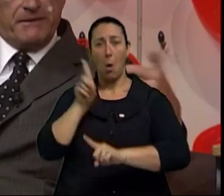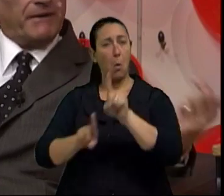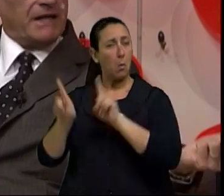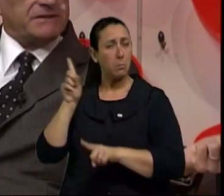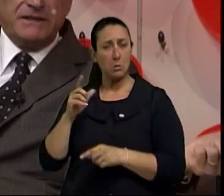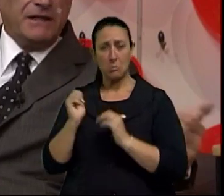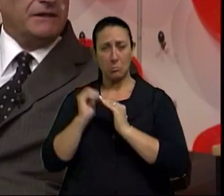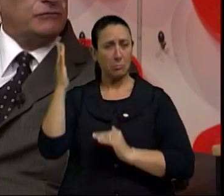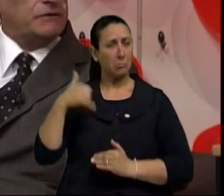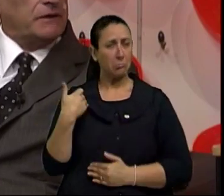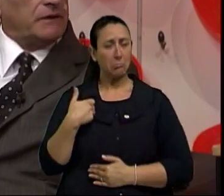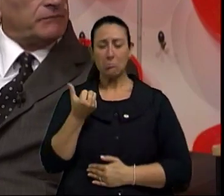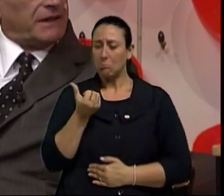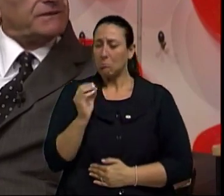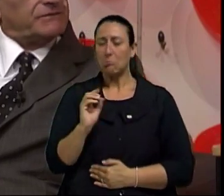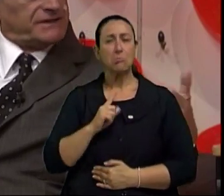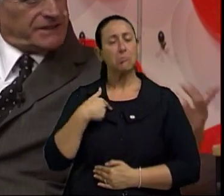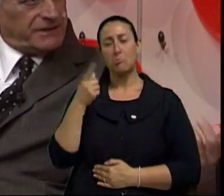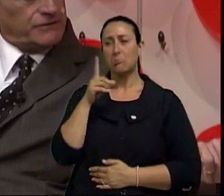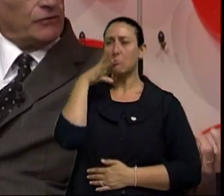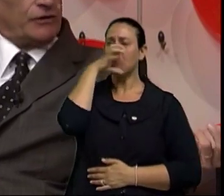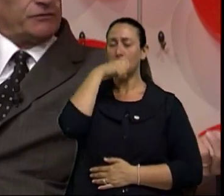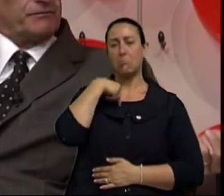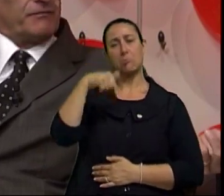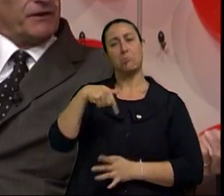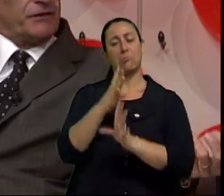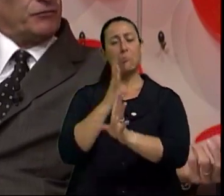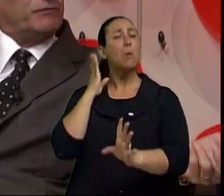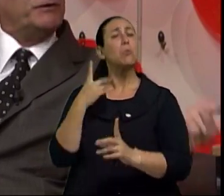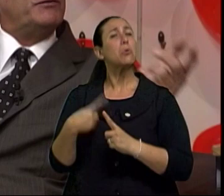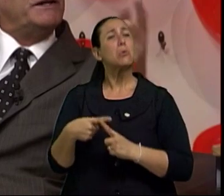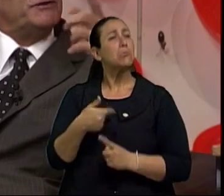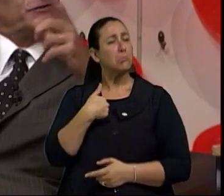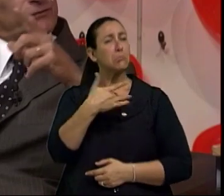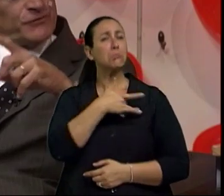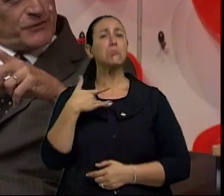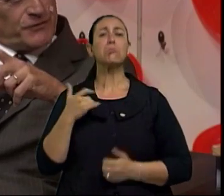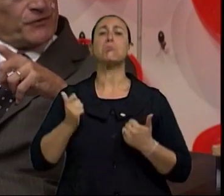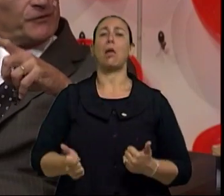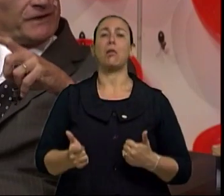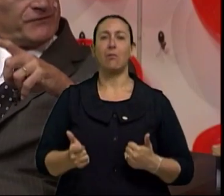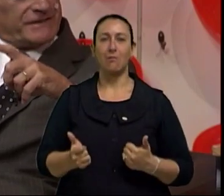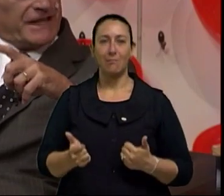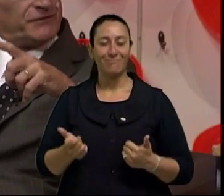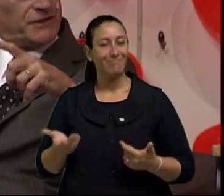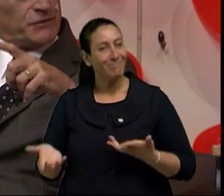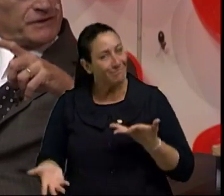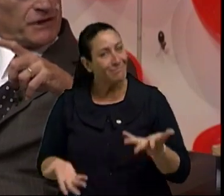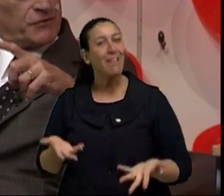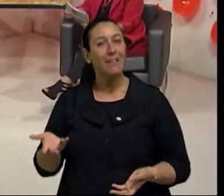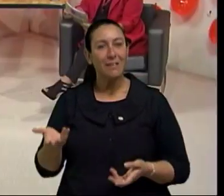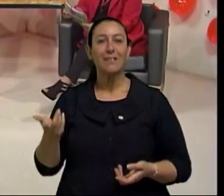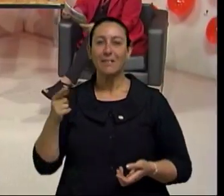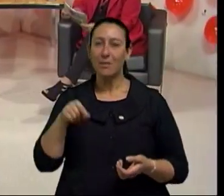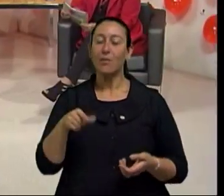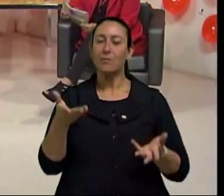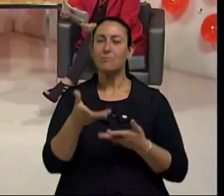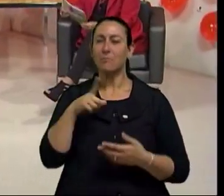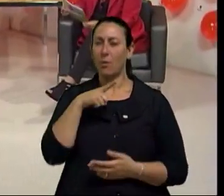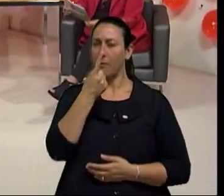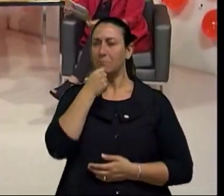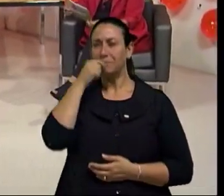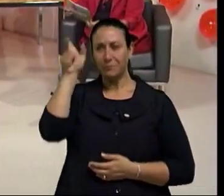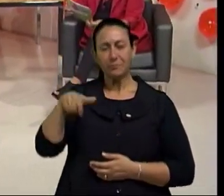ou até bem mais, se negando, porque eles não se sentem idosos. E foi muito feliz um entrevistado que hoje está com 49